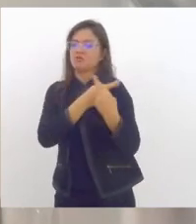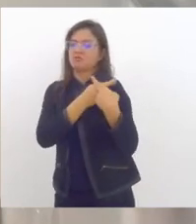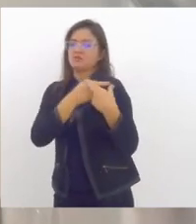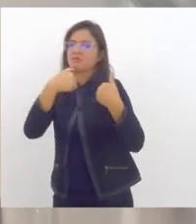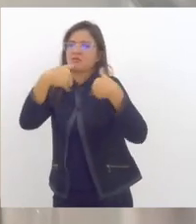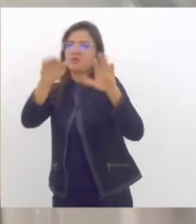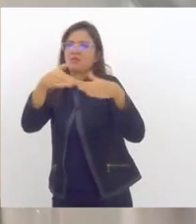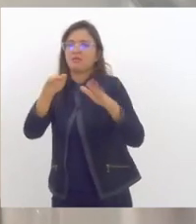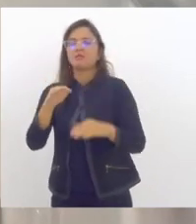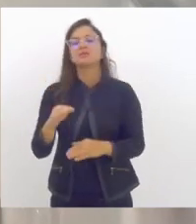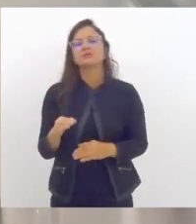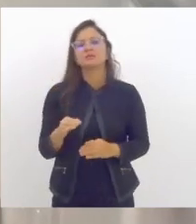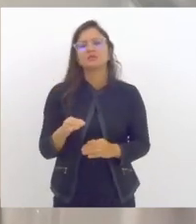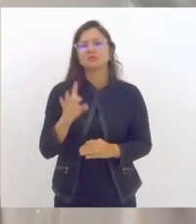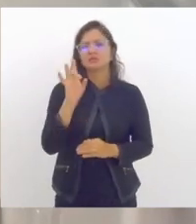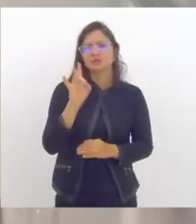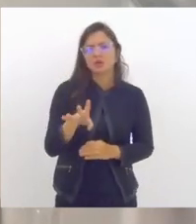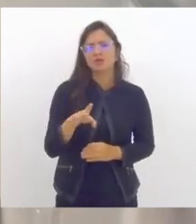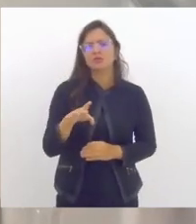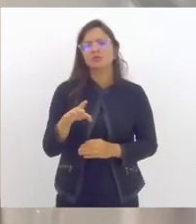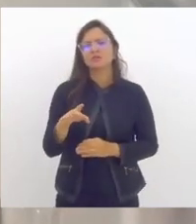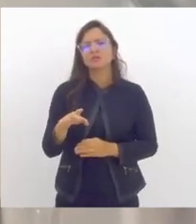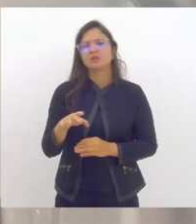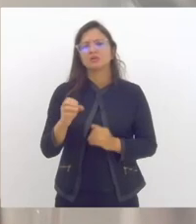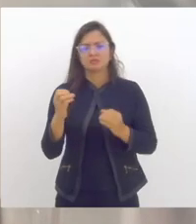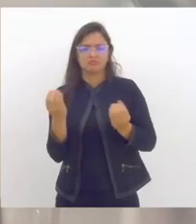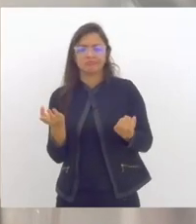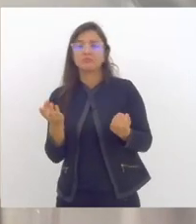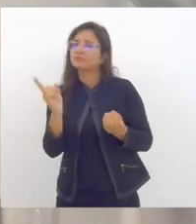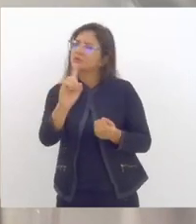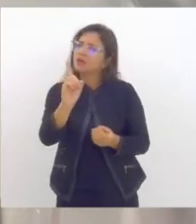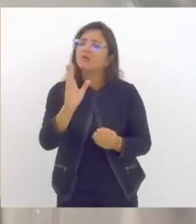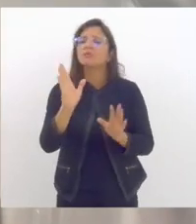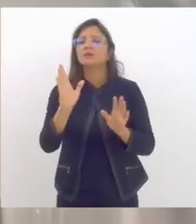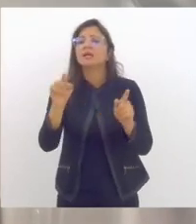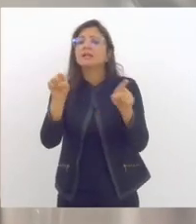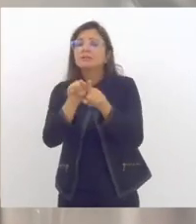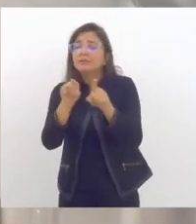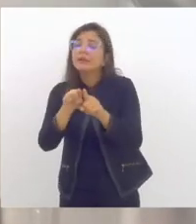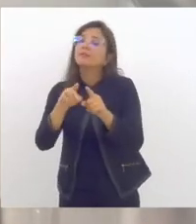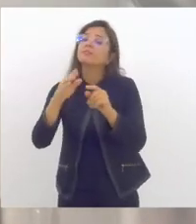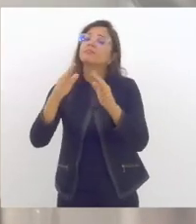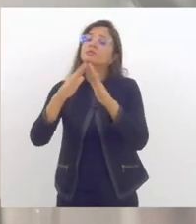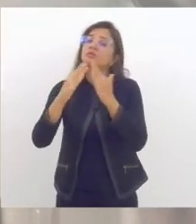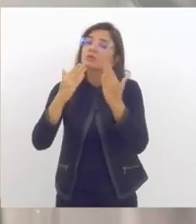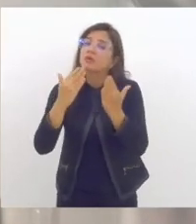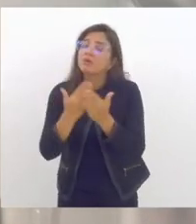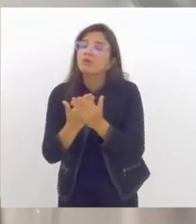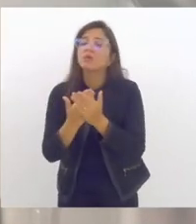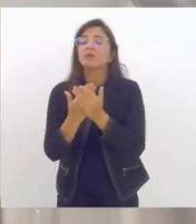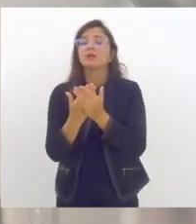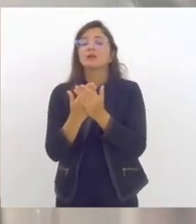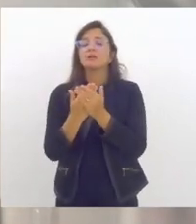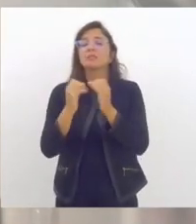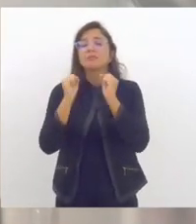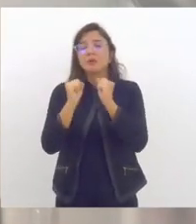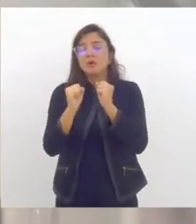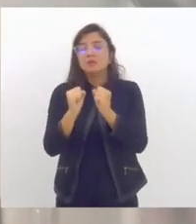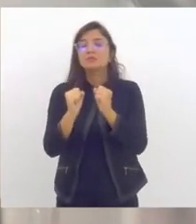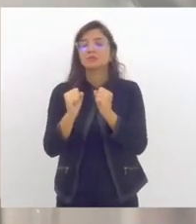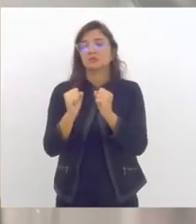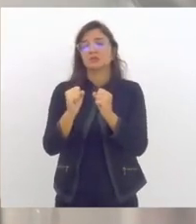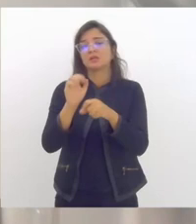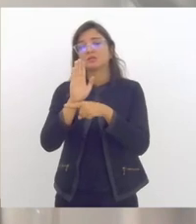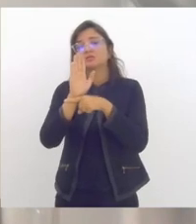ofertar atendimento especializado em saúde mental, mas cabe à escola ser também uma